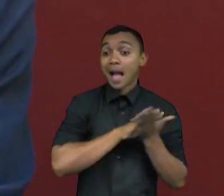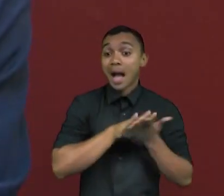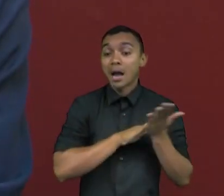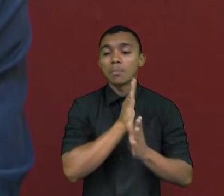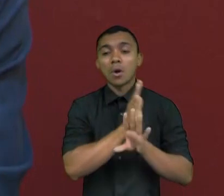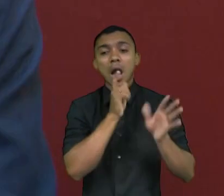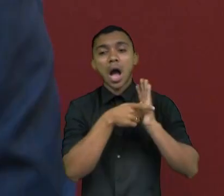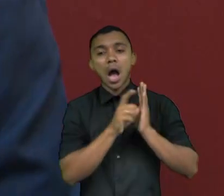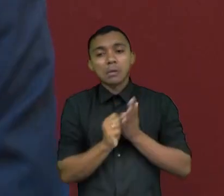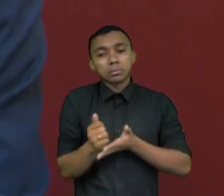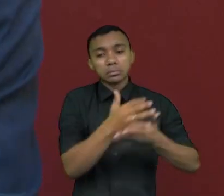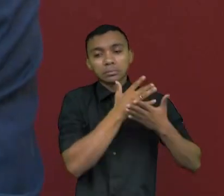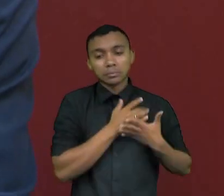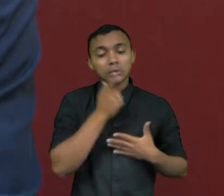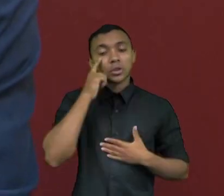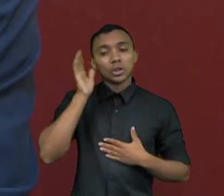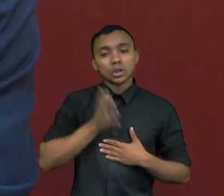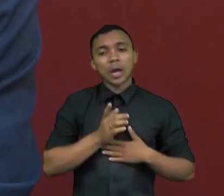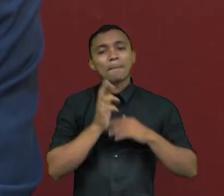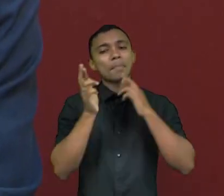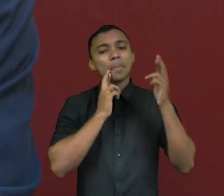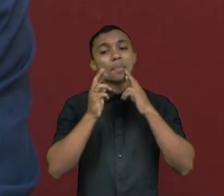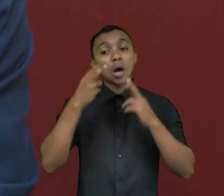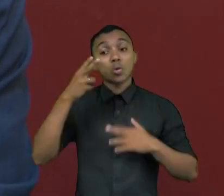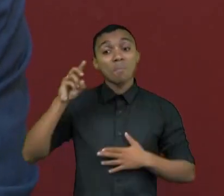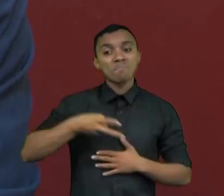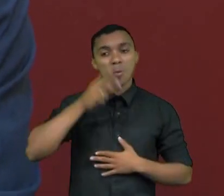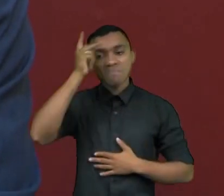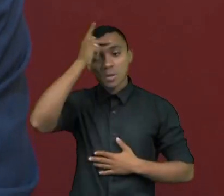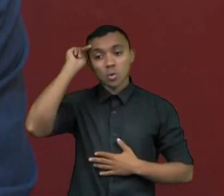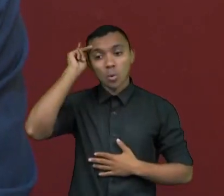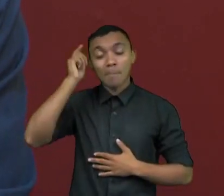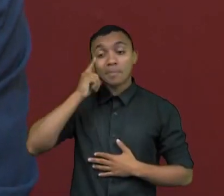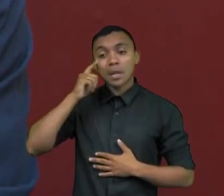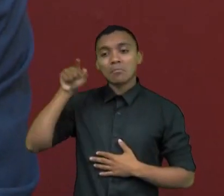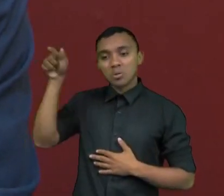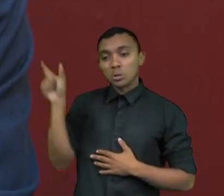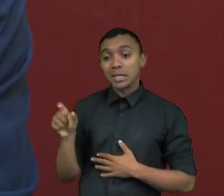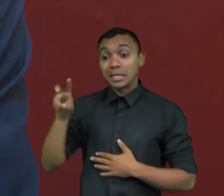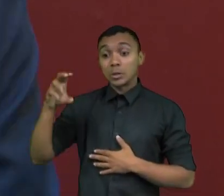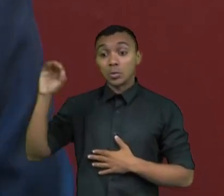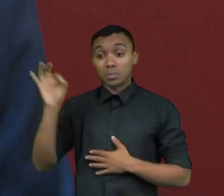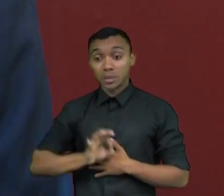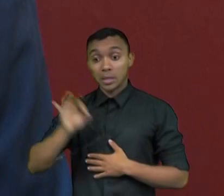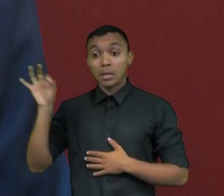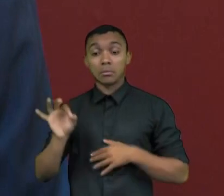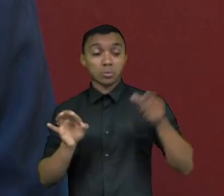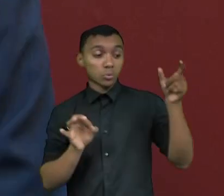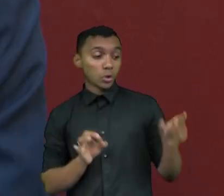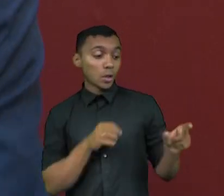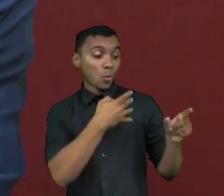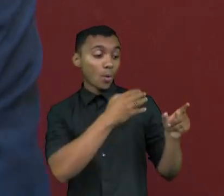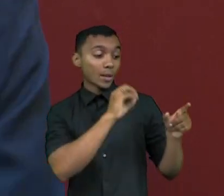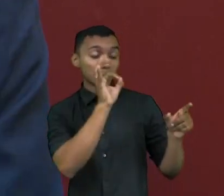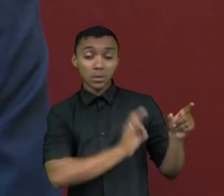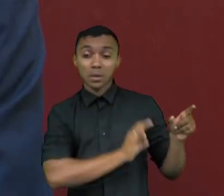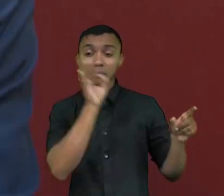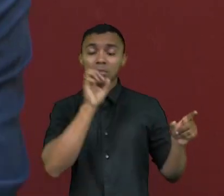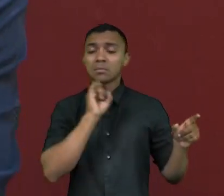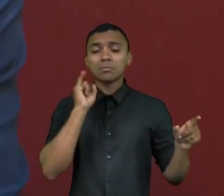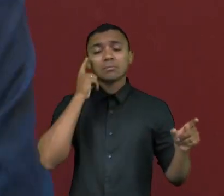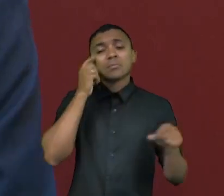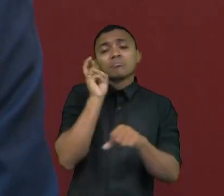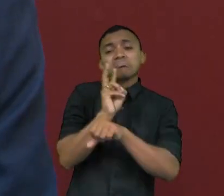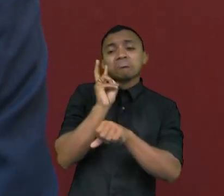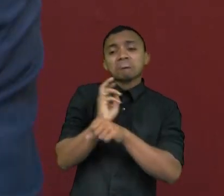traçar. Olha, entrevistamos aqui duas mil pessoas. Deu fulano com 50% e o outro com 40%. Mas vamos aqui imaginar